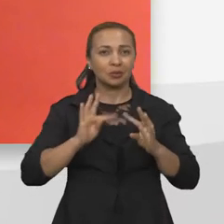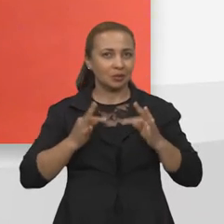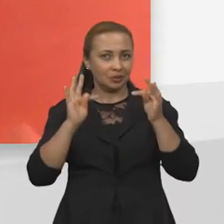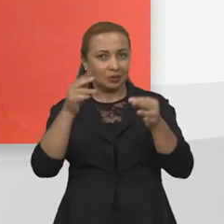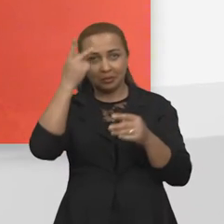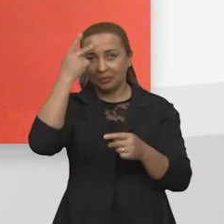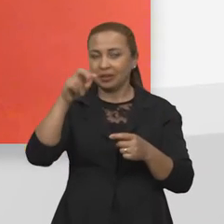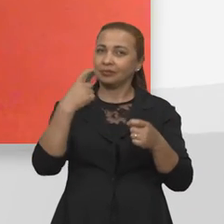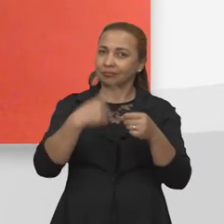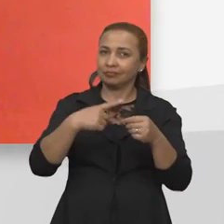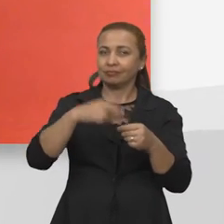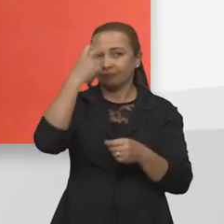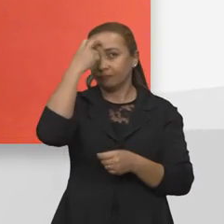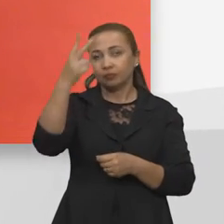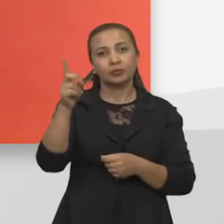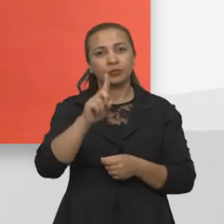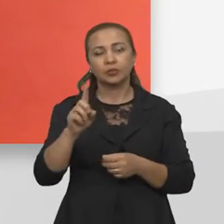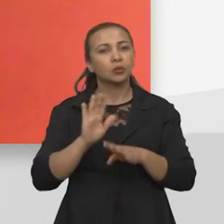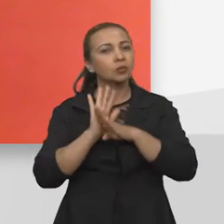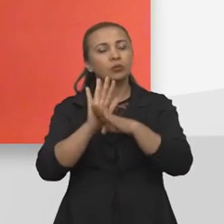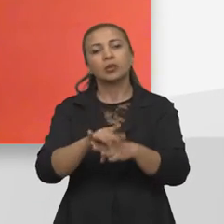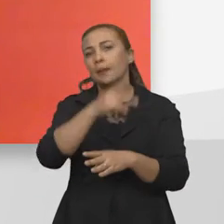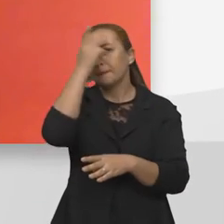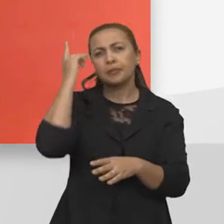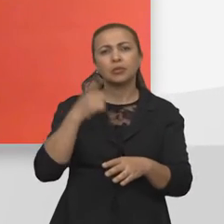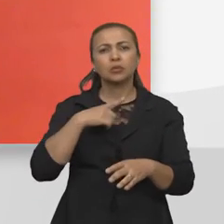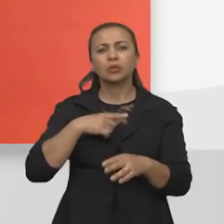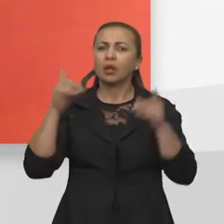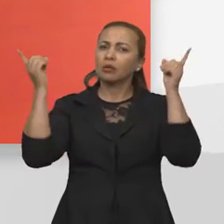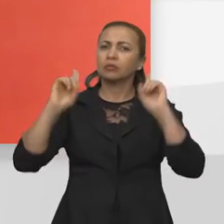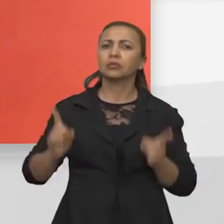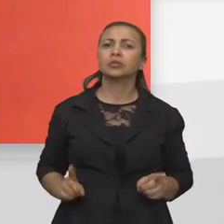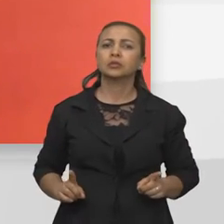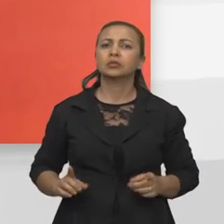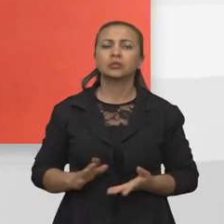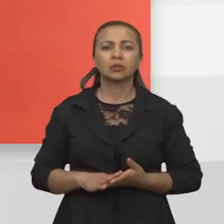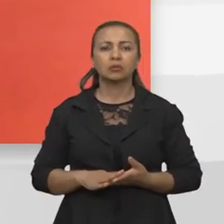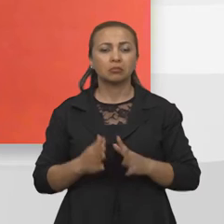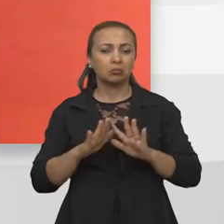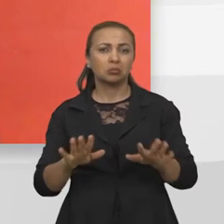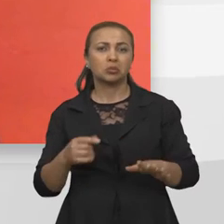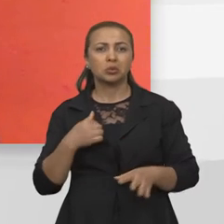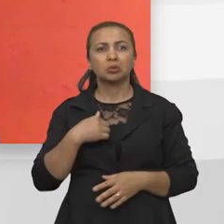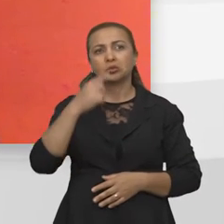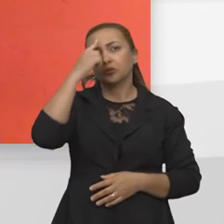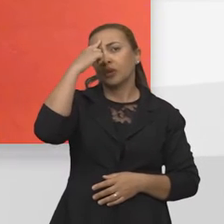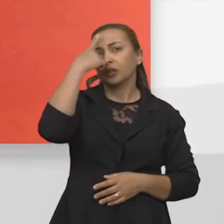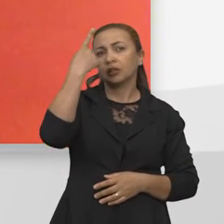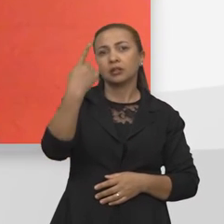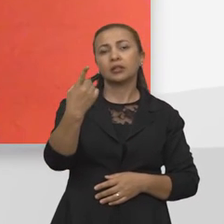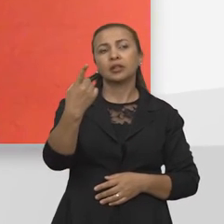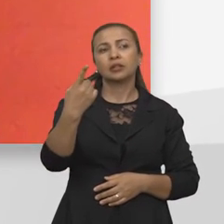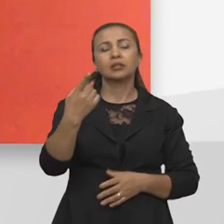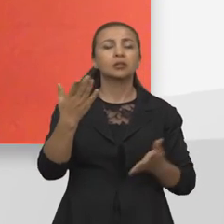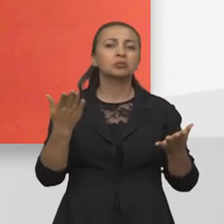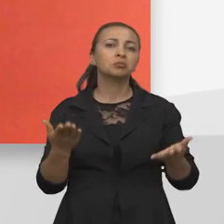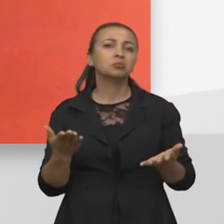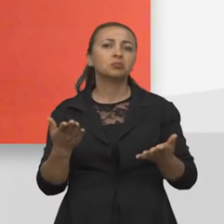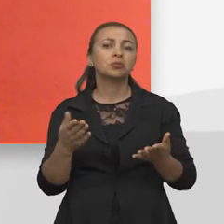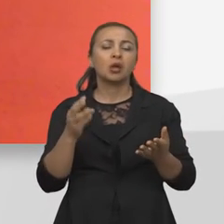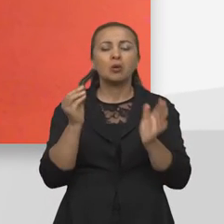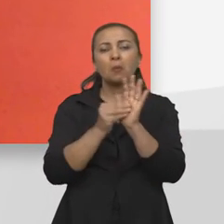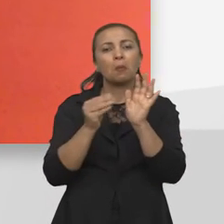tecnológicas para cidades inteligentes não contemplavam pessoas com deficiência. Então, foi aí que eu tive a ideia